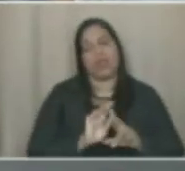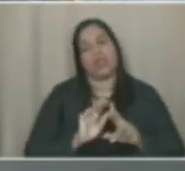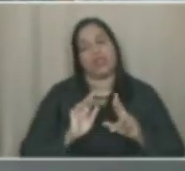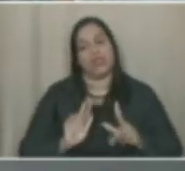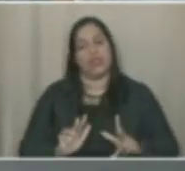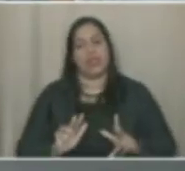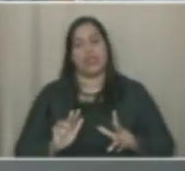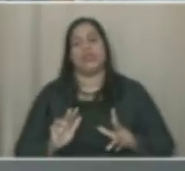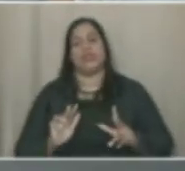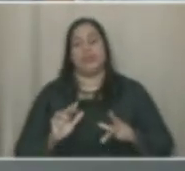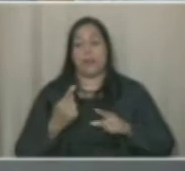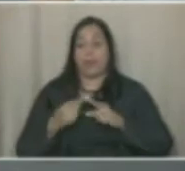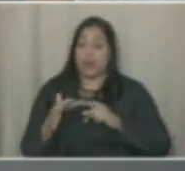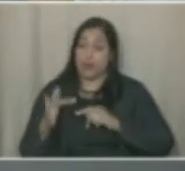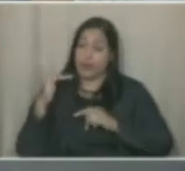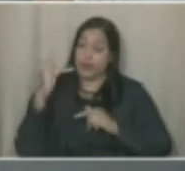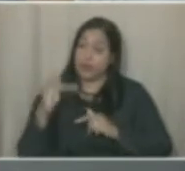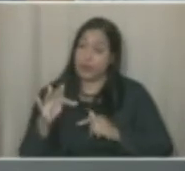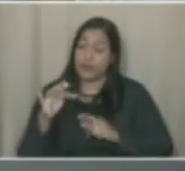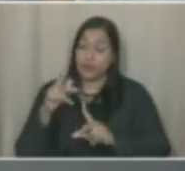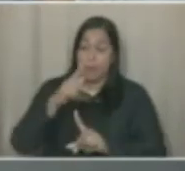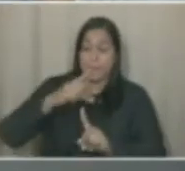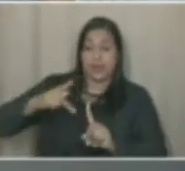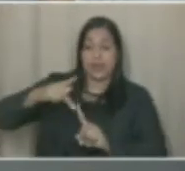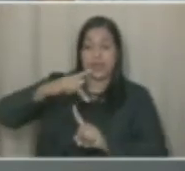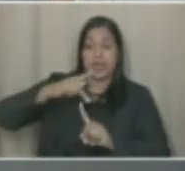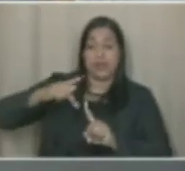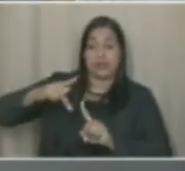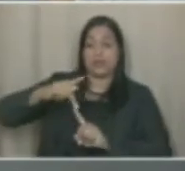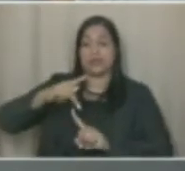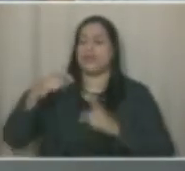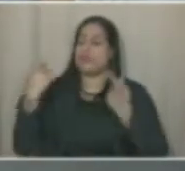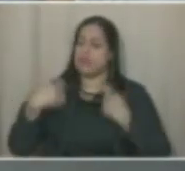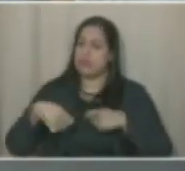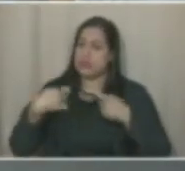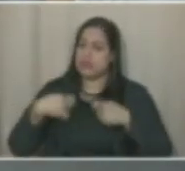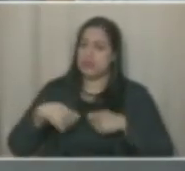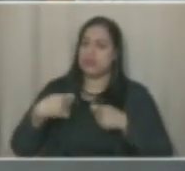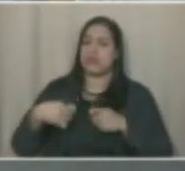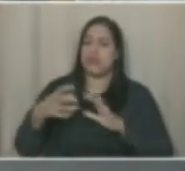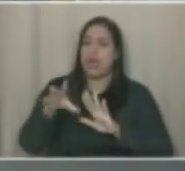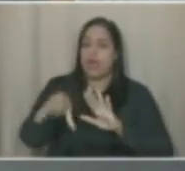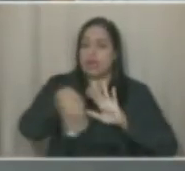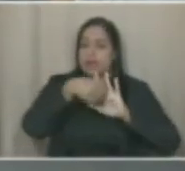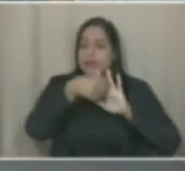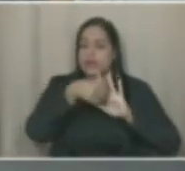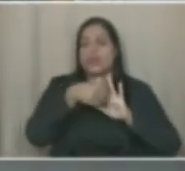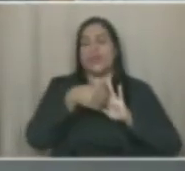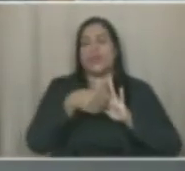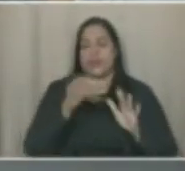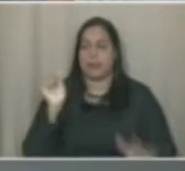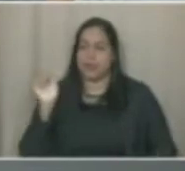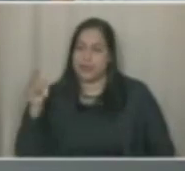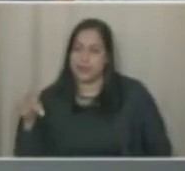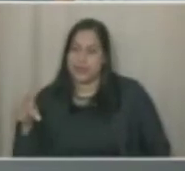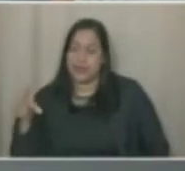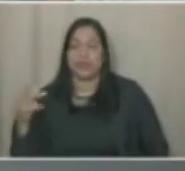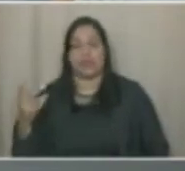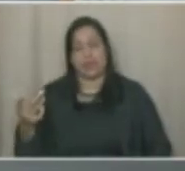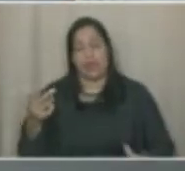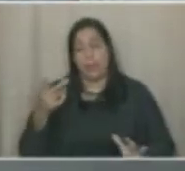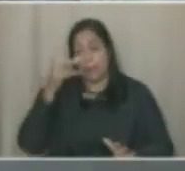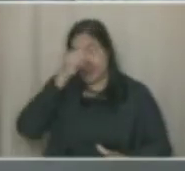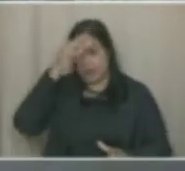trabalhadoras terão. Então é importante que a Prefeitura faça a sua tarefa, já que existe um piso, já que existe uma lei, que a Prefeitura siga a lei,